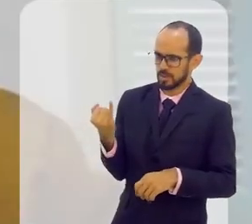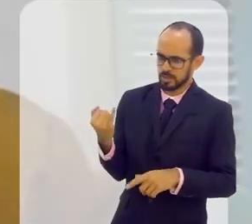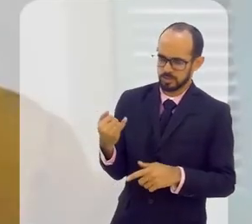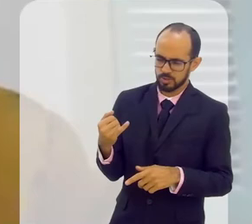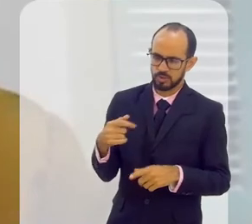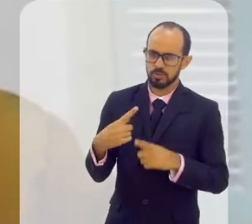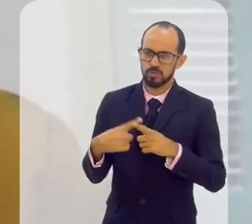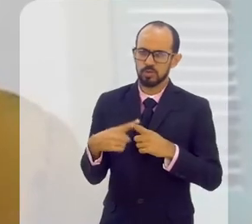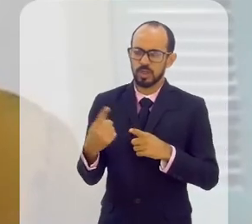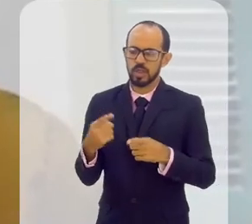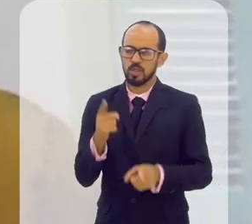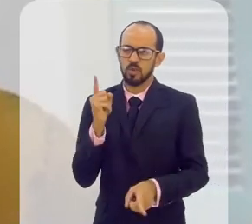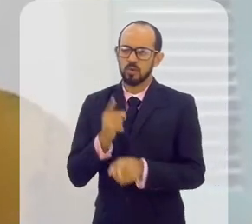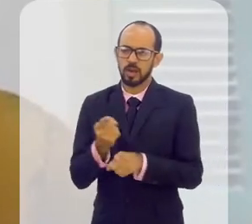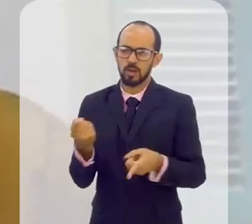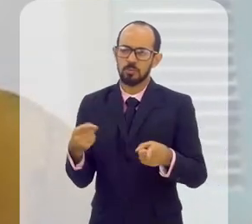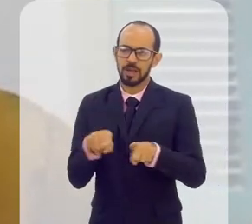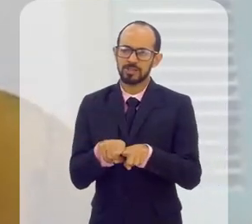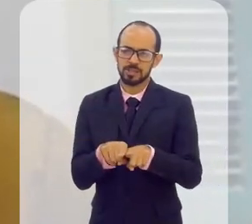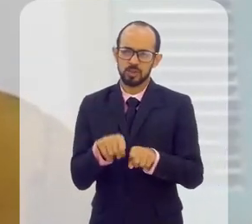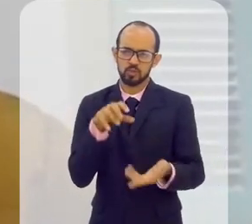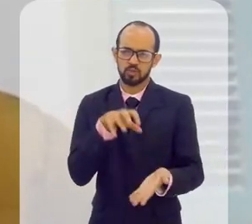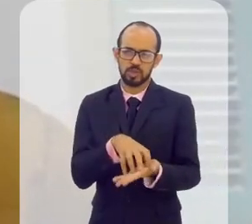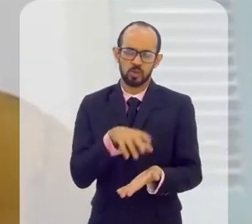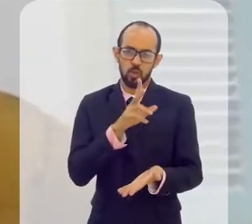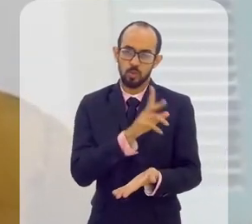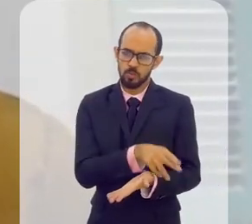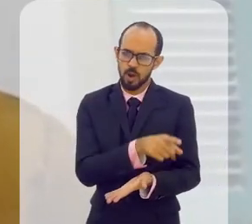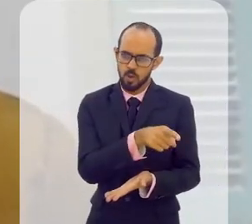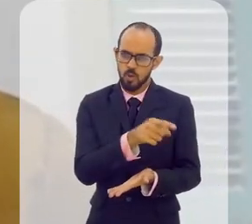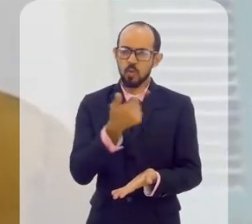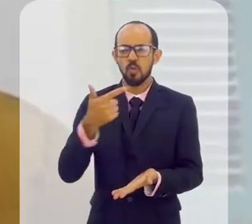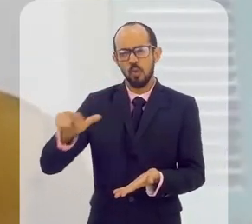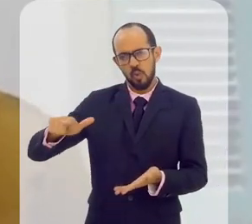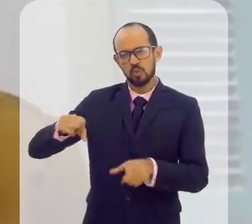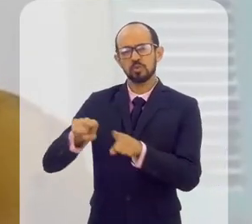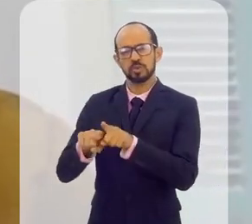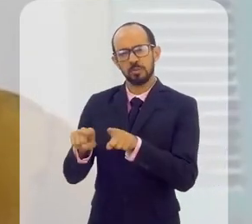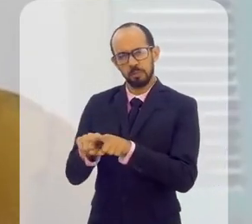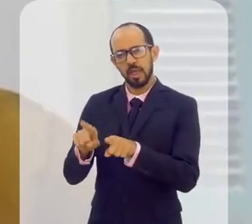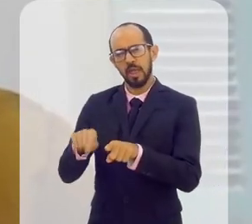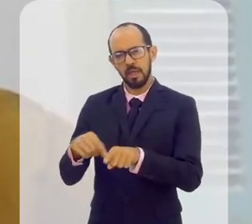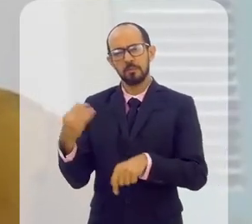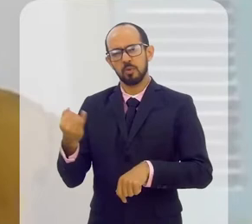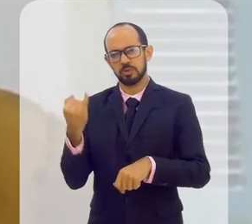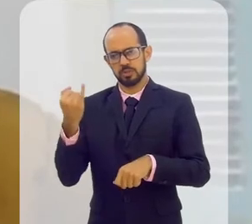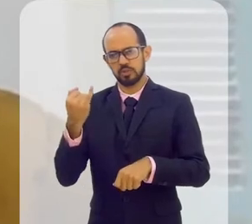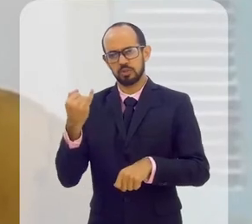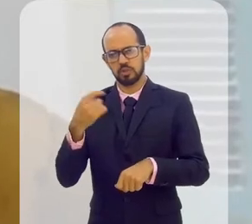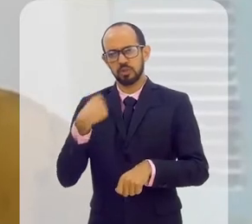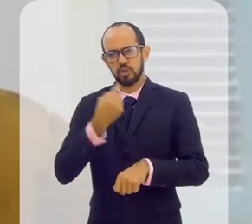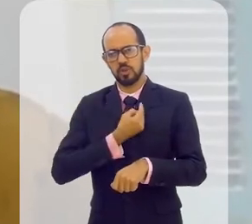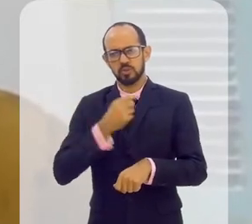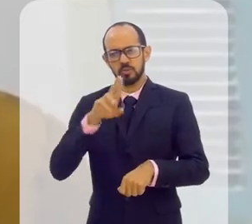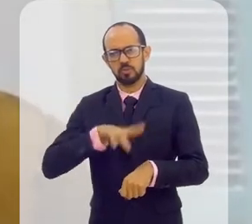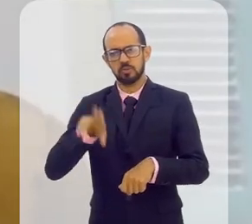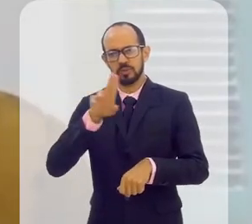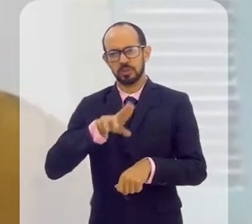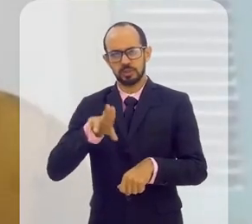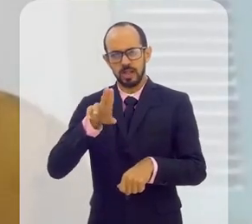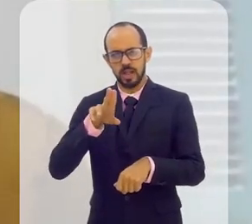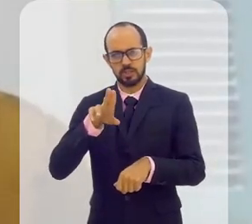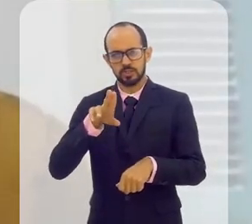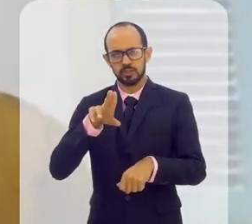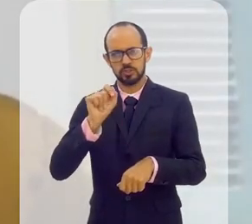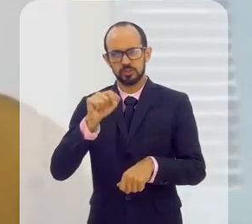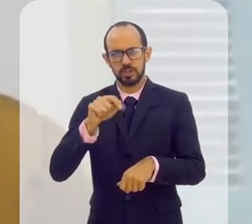Fundamental, gente. Eu acho que a gente encontrar com parceiros, né? Do mesmo setor e de outros. Eu acho que, como universidade,